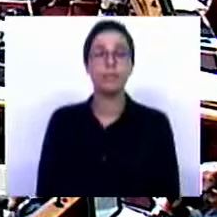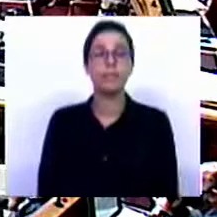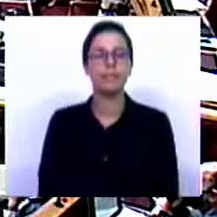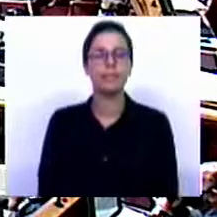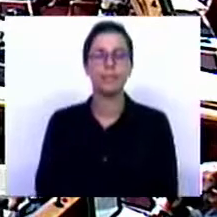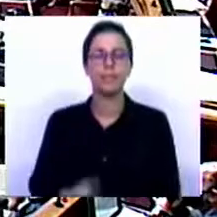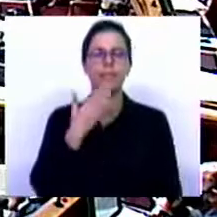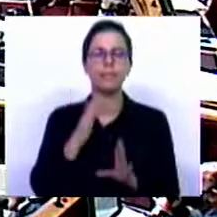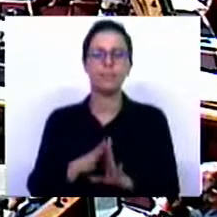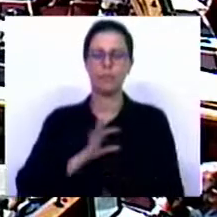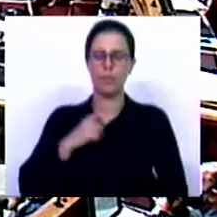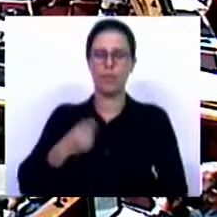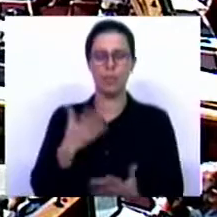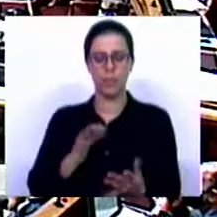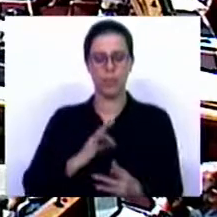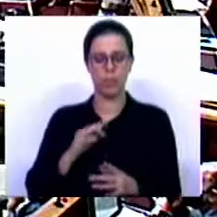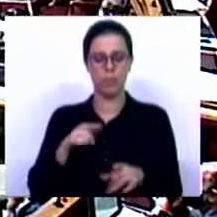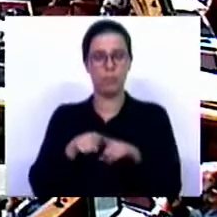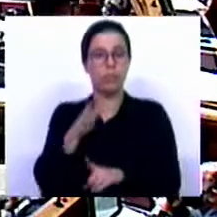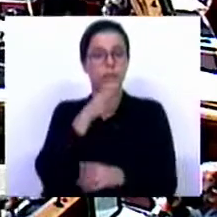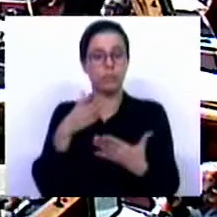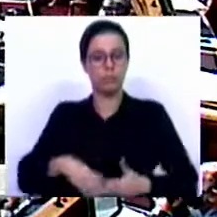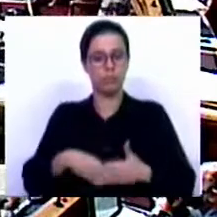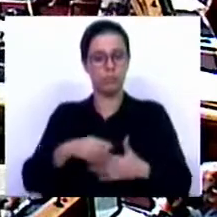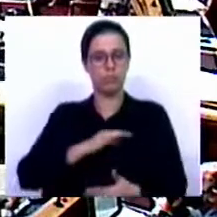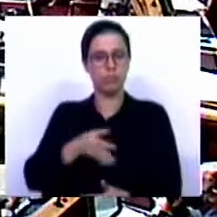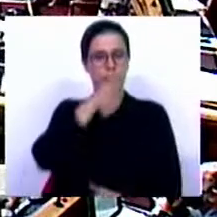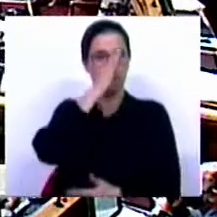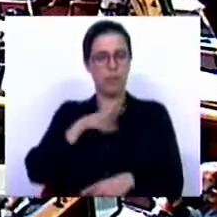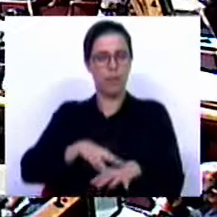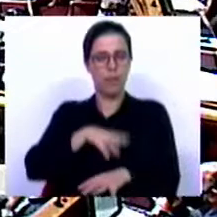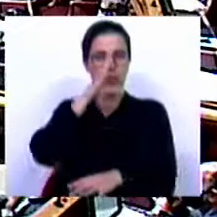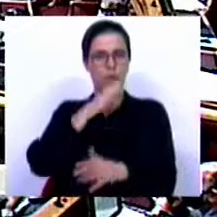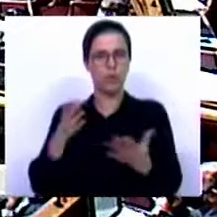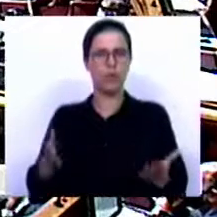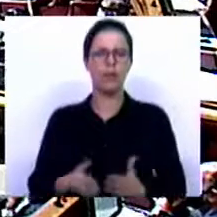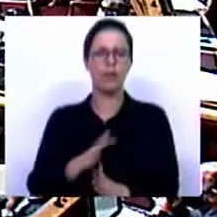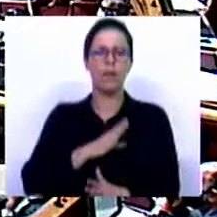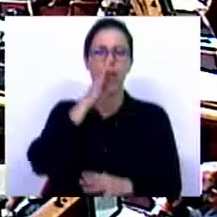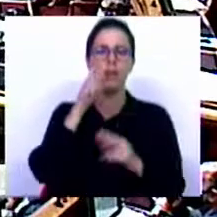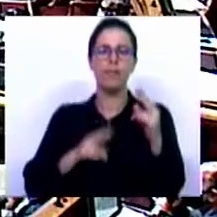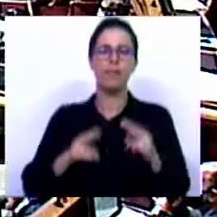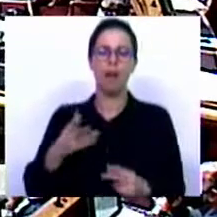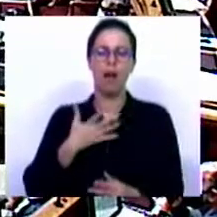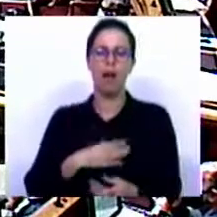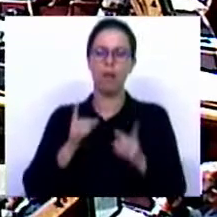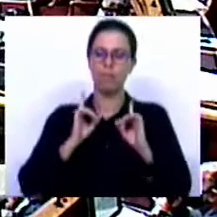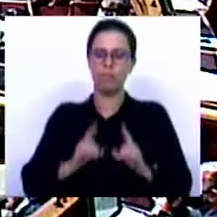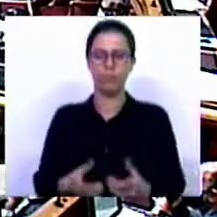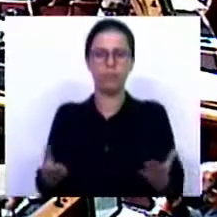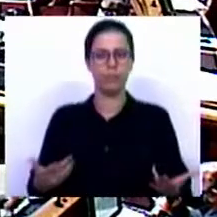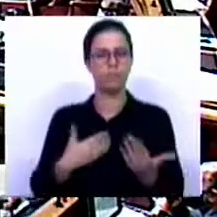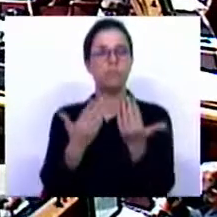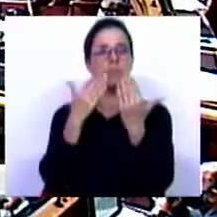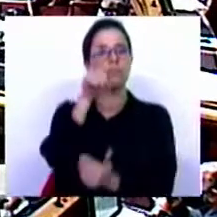Muito obrigada Sr. Presidente, Sr. Presidente, Sras. e Srs. Deputados, cumprimento o Primeiro-Ministro, Srs. Membros do Governo, Sr. Ministro das Finanças, gostaria de começar por